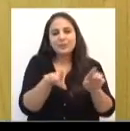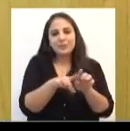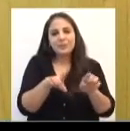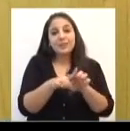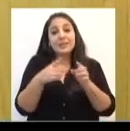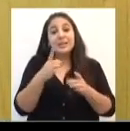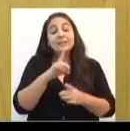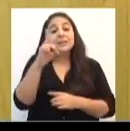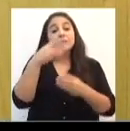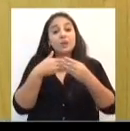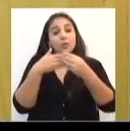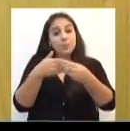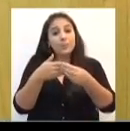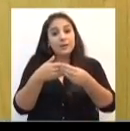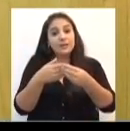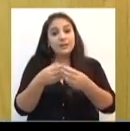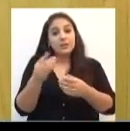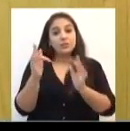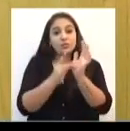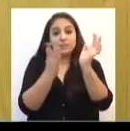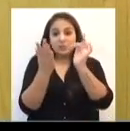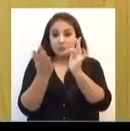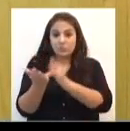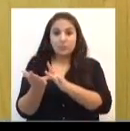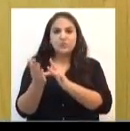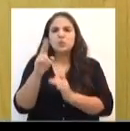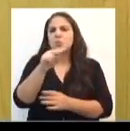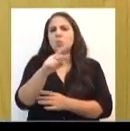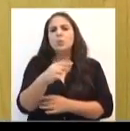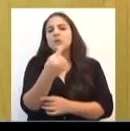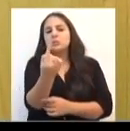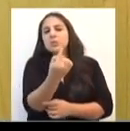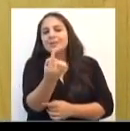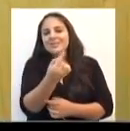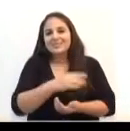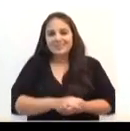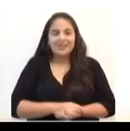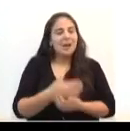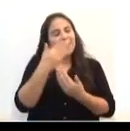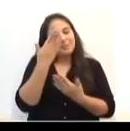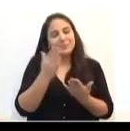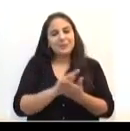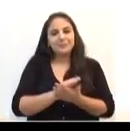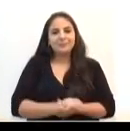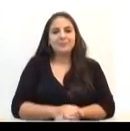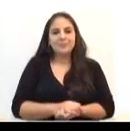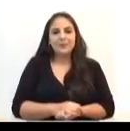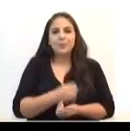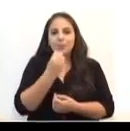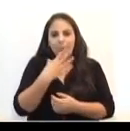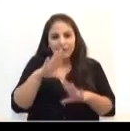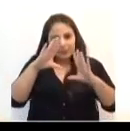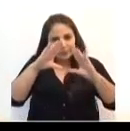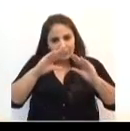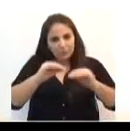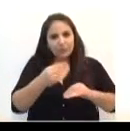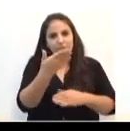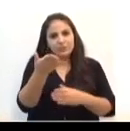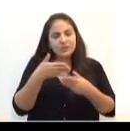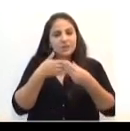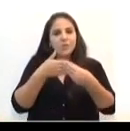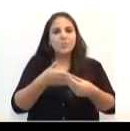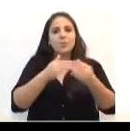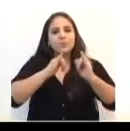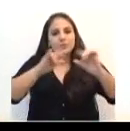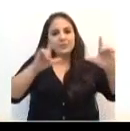acompanhe e o Jesus ressuscitado, luz do mundo, nunca te deixe nas trevas. Amém. Uma boa noite também a você que acompanhou o